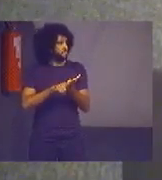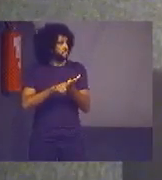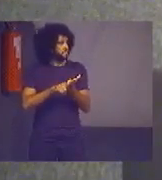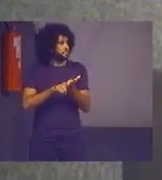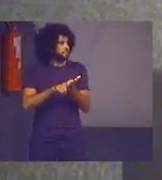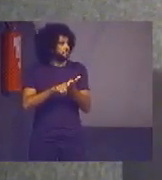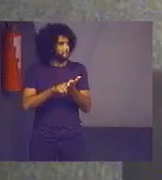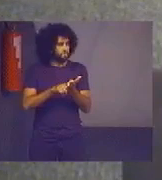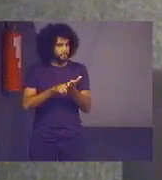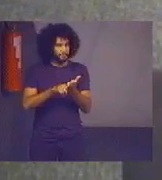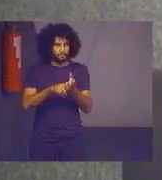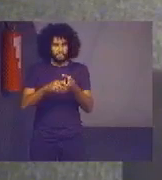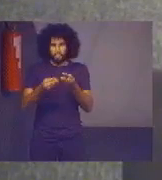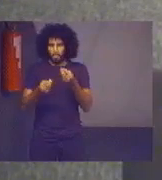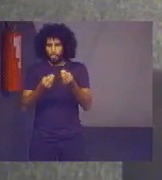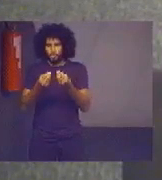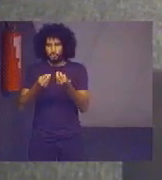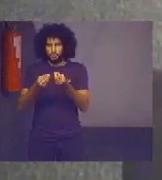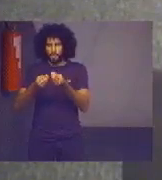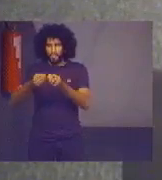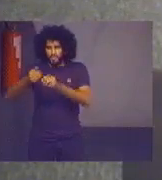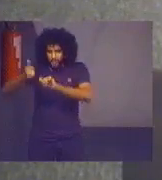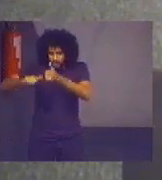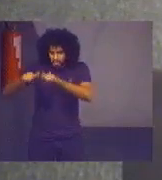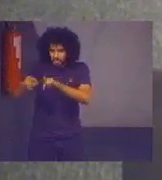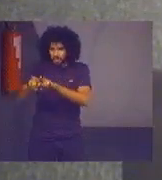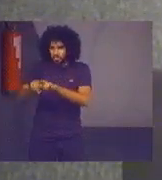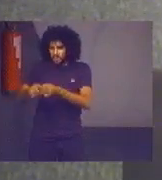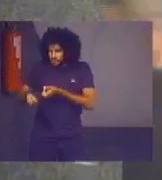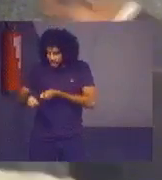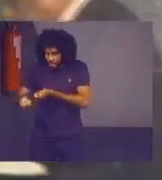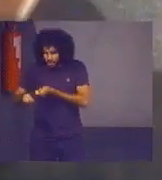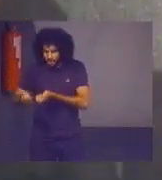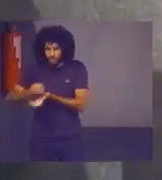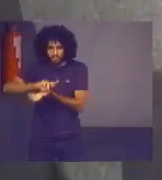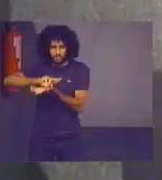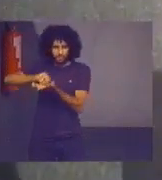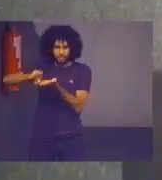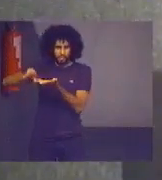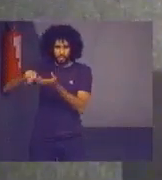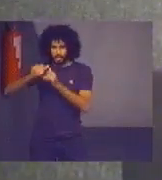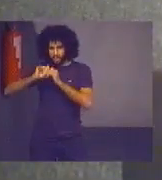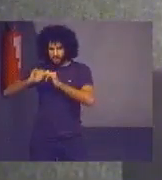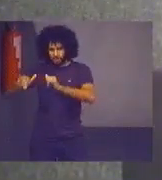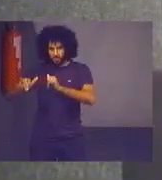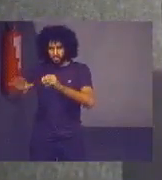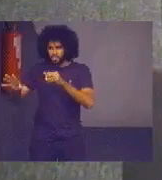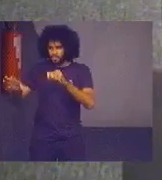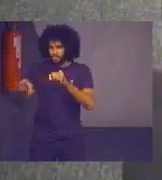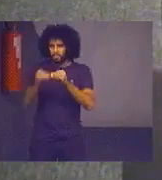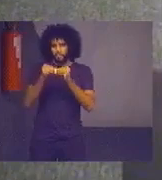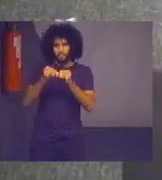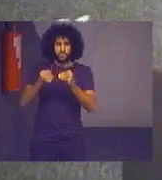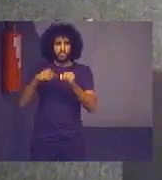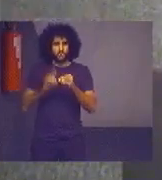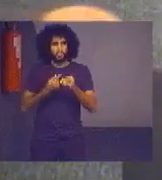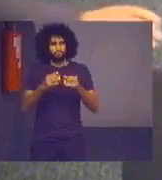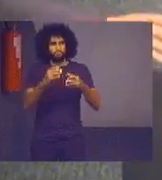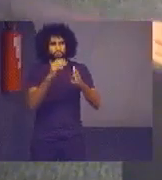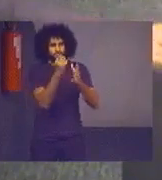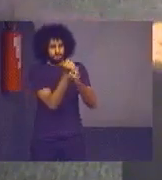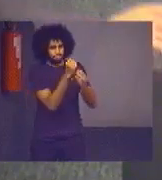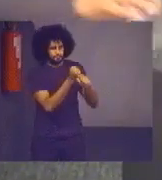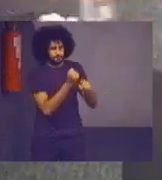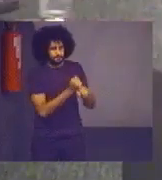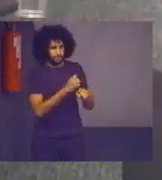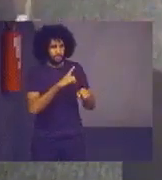gastos com vigilância, com limpeza, são dados diversos que compõem e aí reunidos a gente consegue ter um